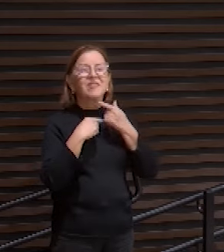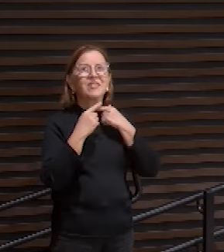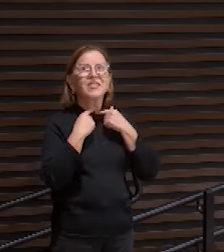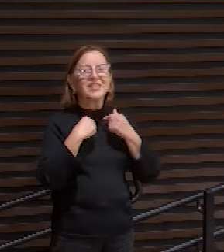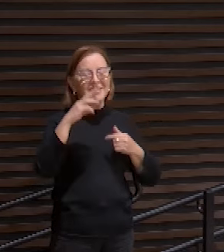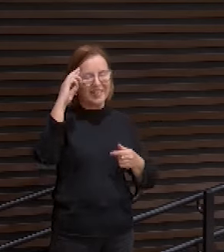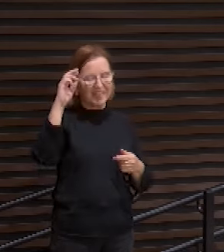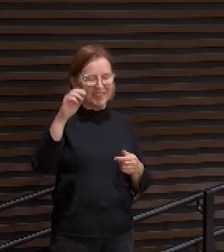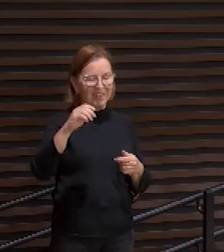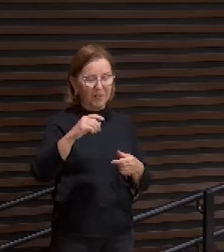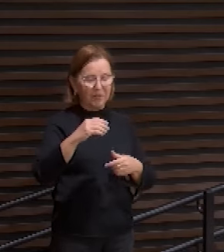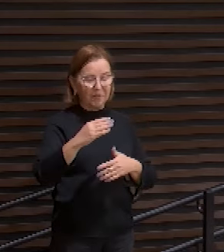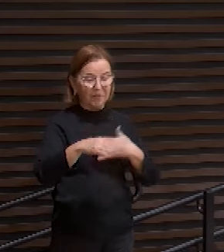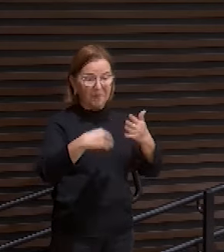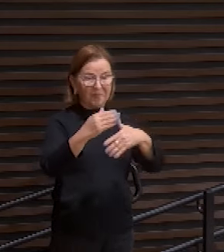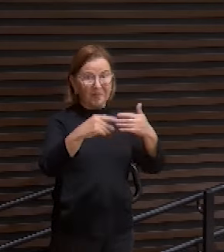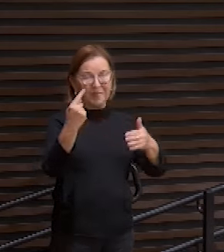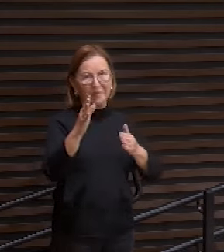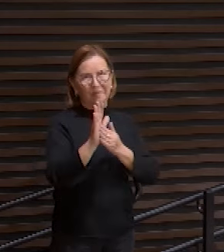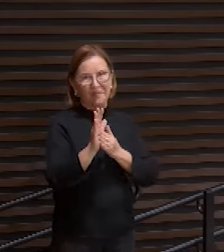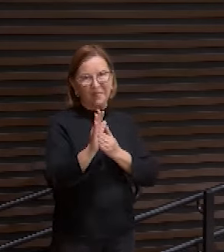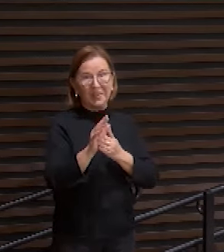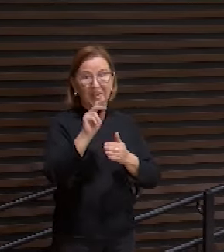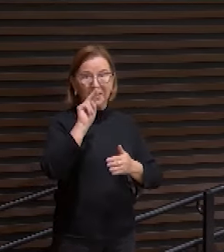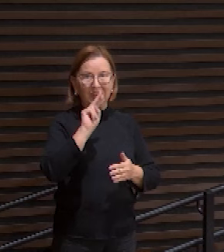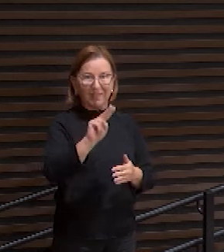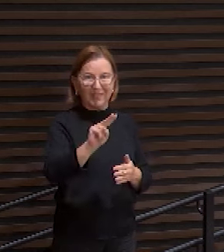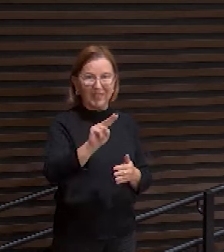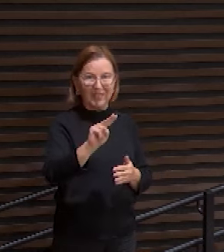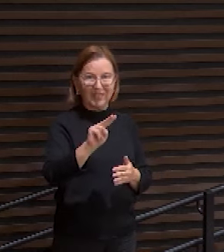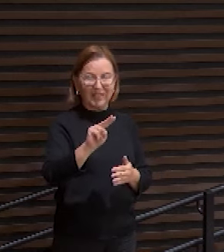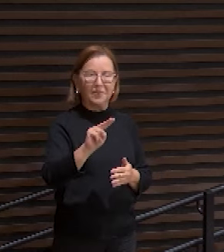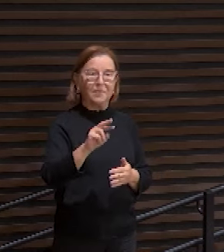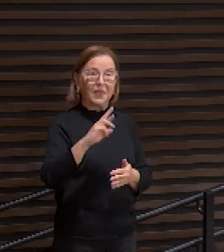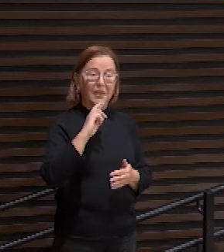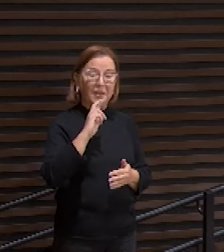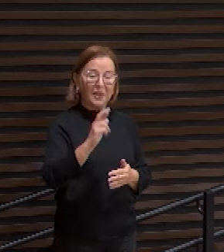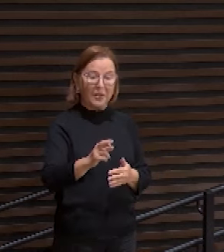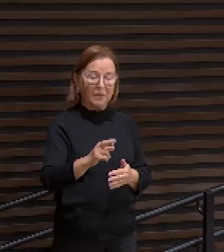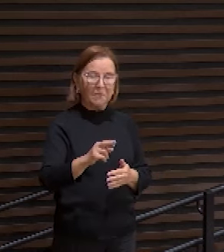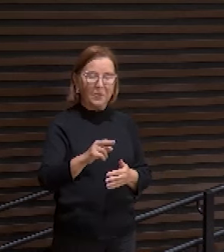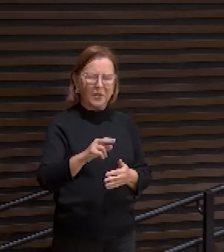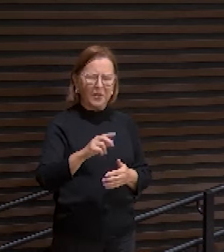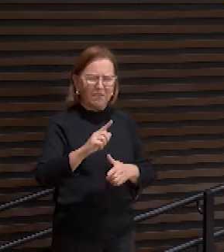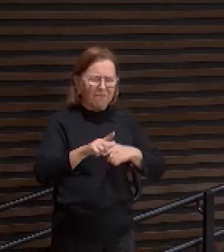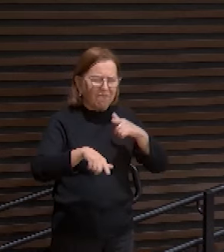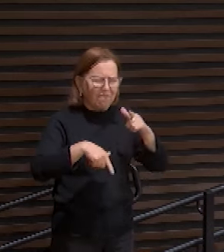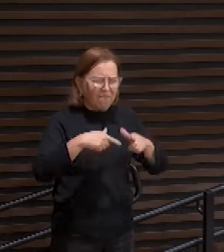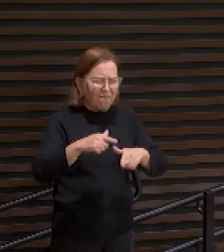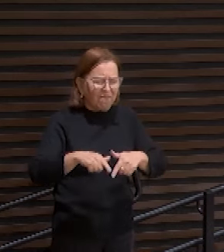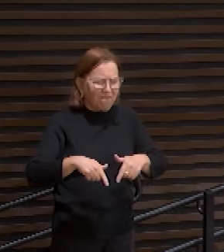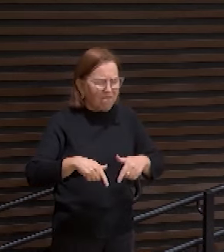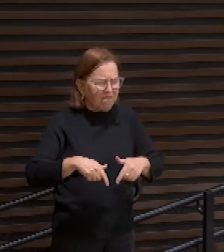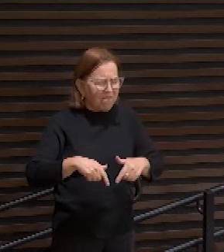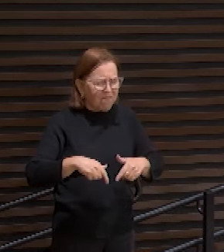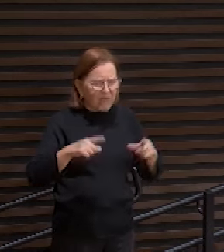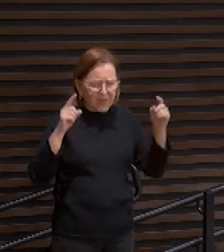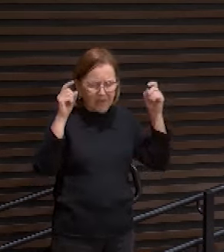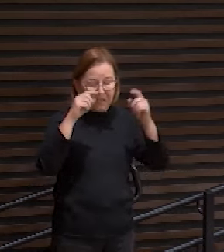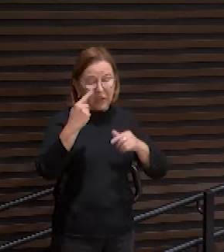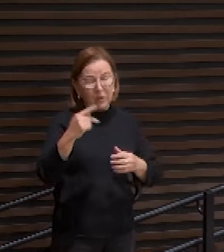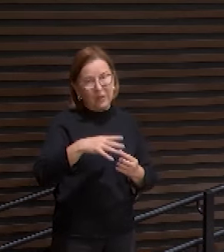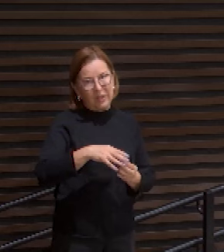Ele verá o fruto do penoso trabalho de sua alma e ficará satisfeito. O meu servo, o